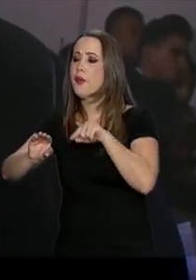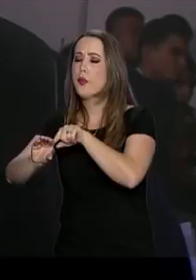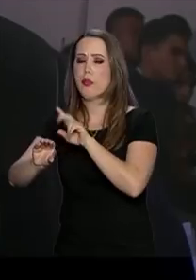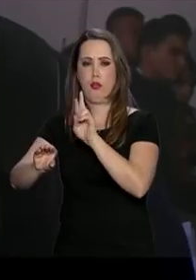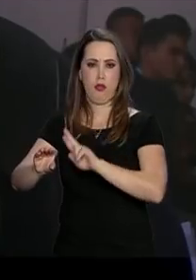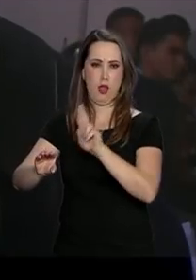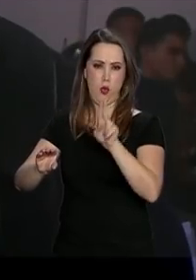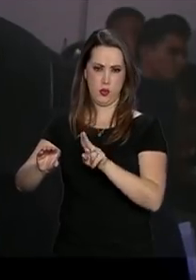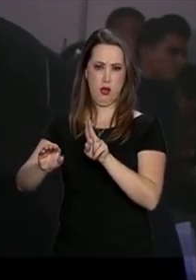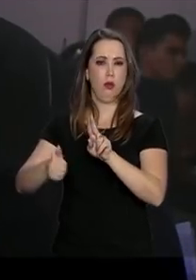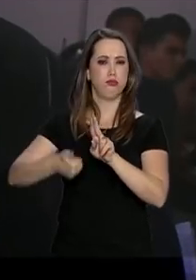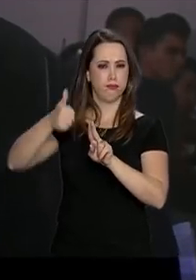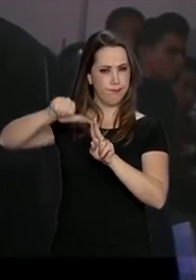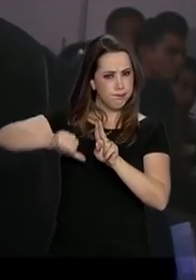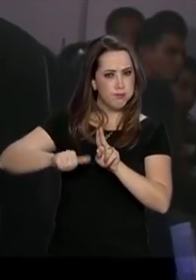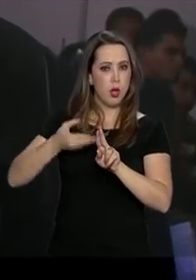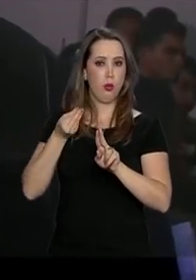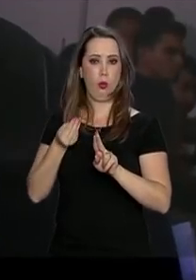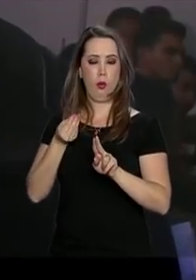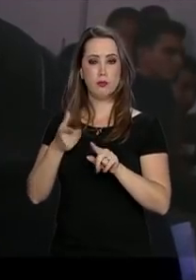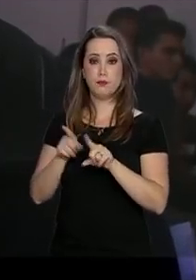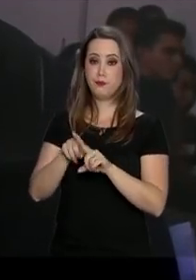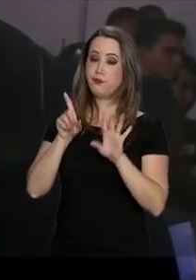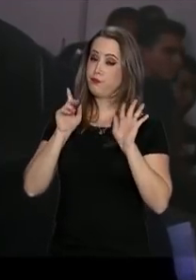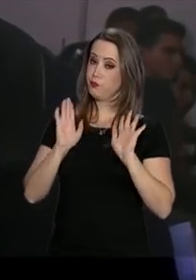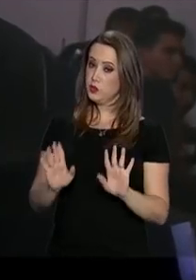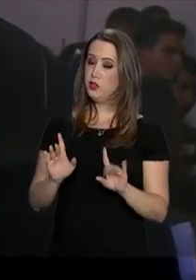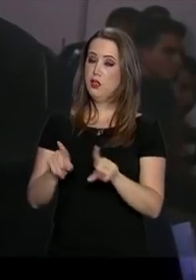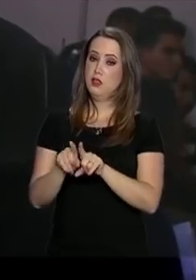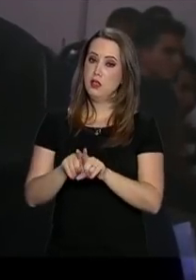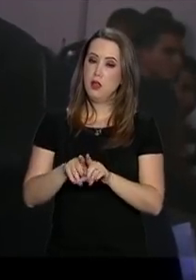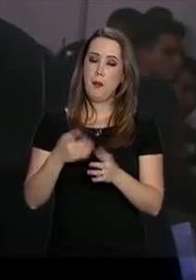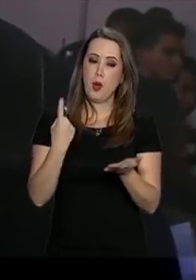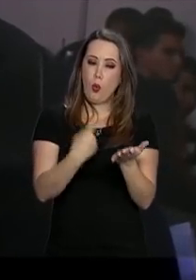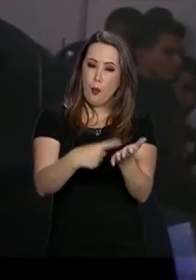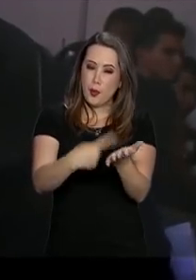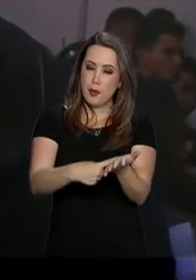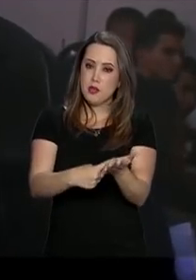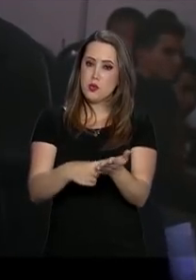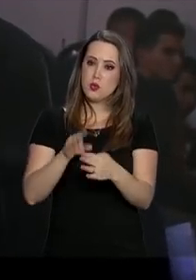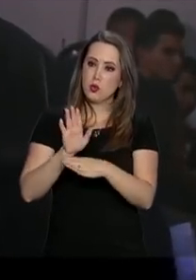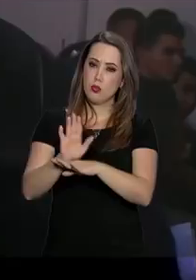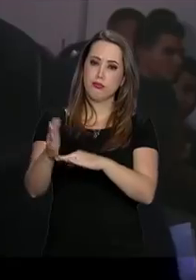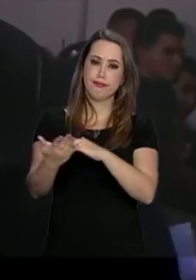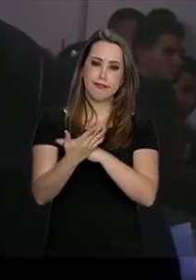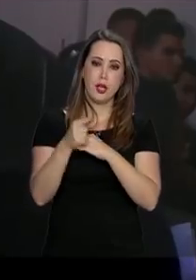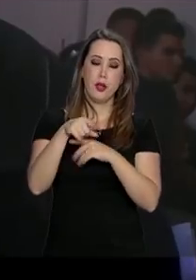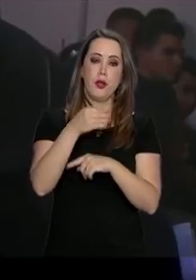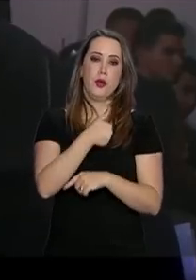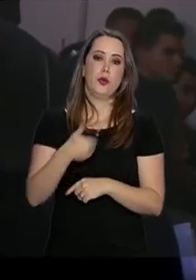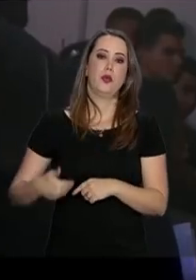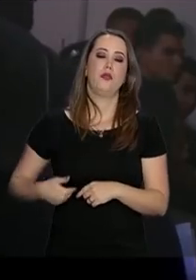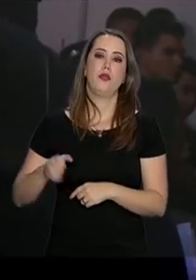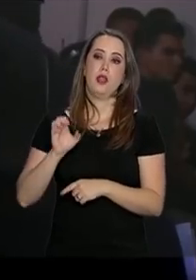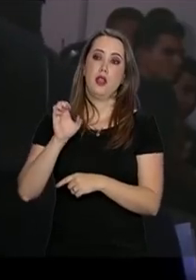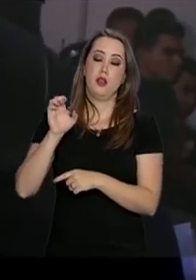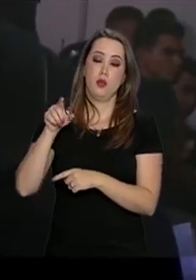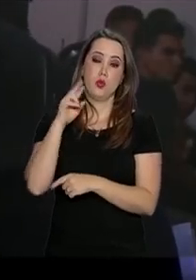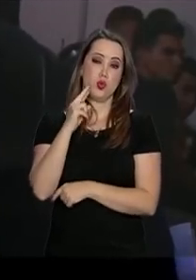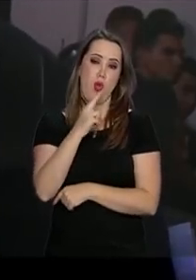e também tentar traçar um termo de cooperação com o governo do Estado para a gente dar um